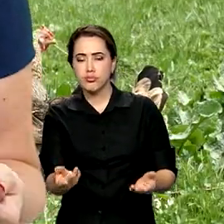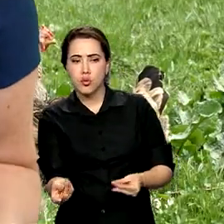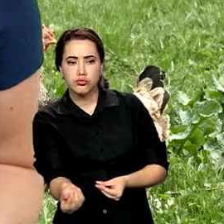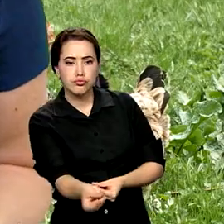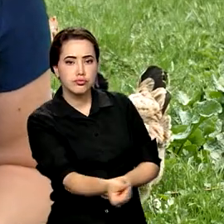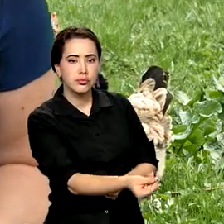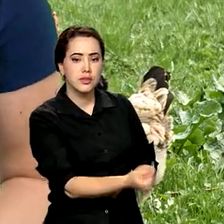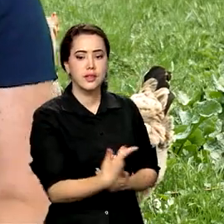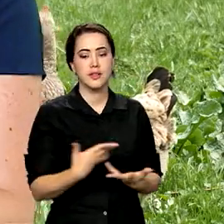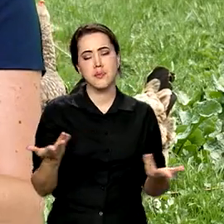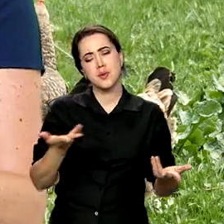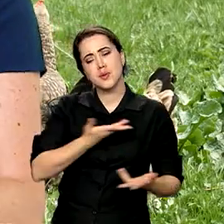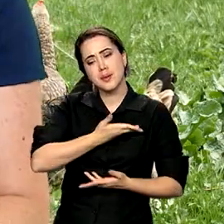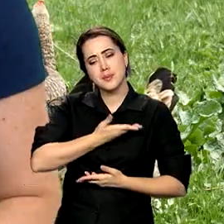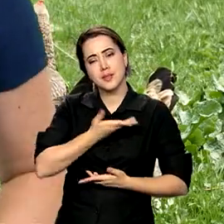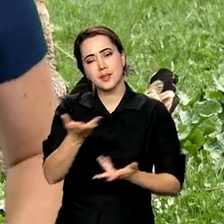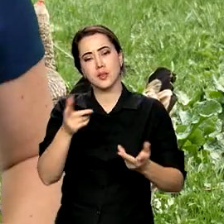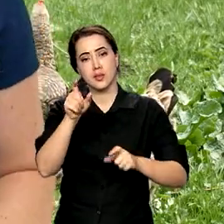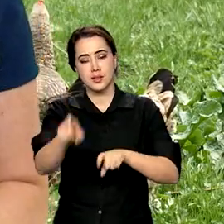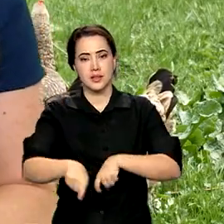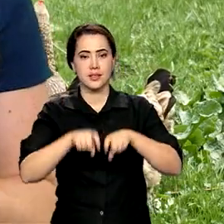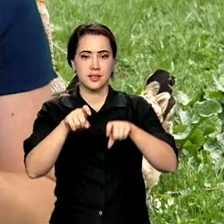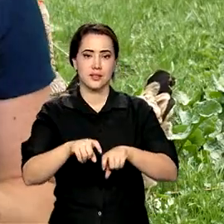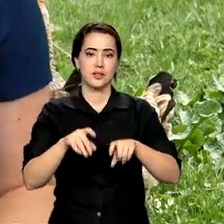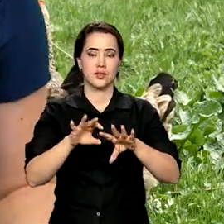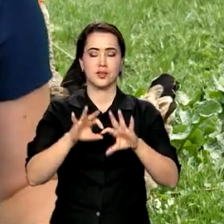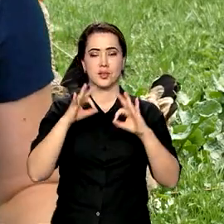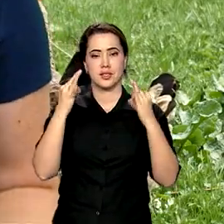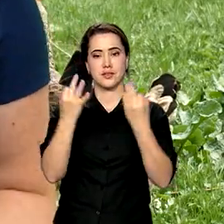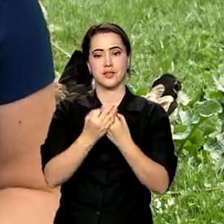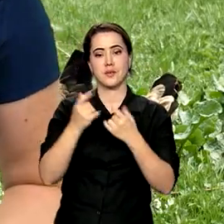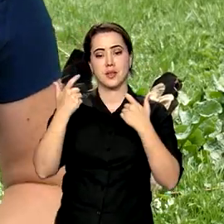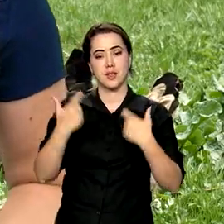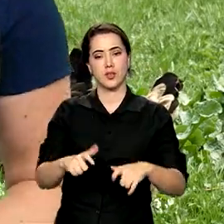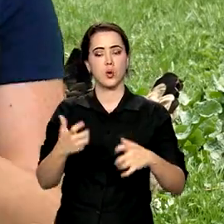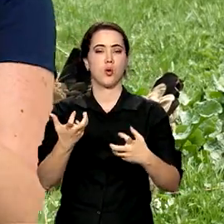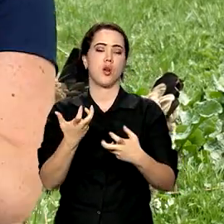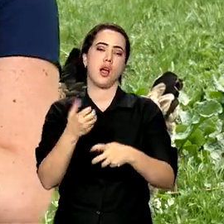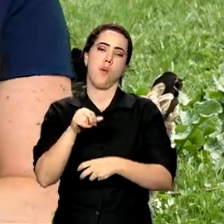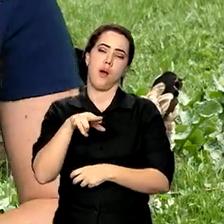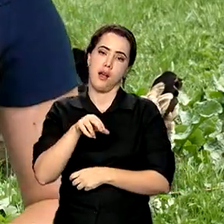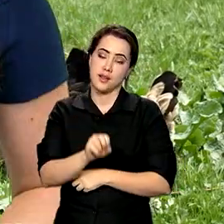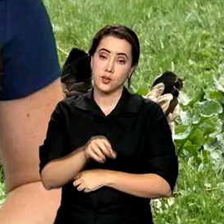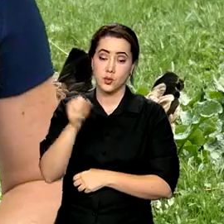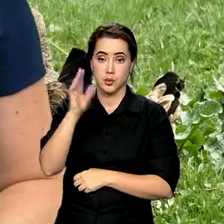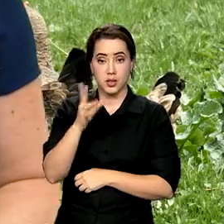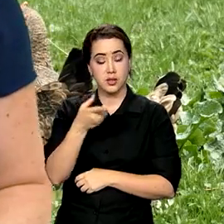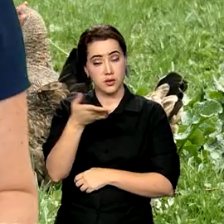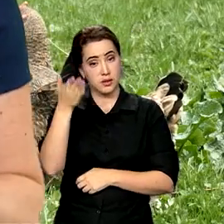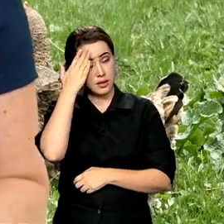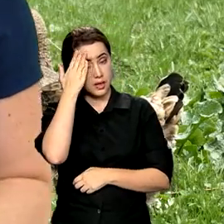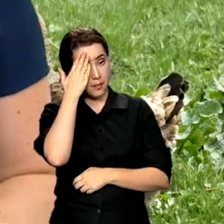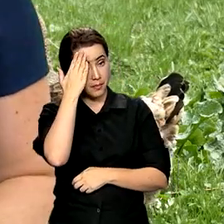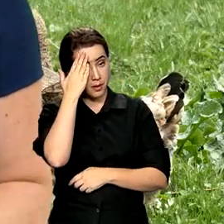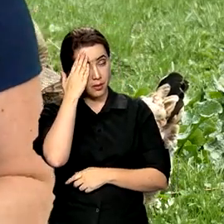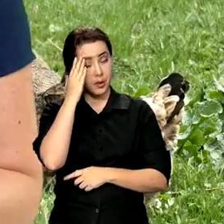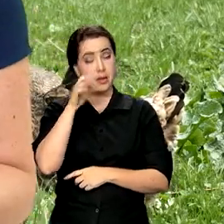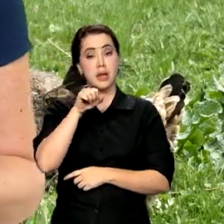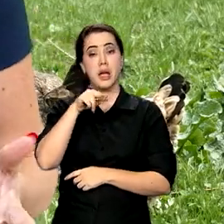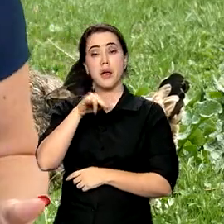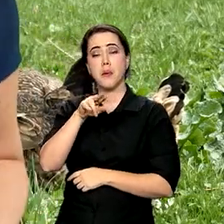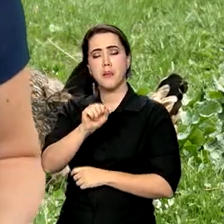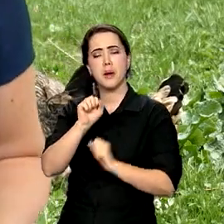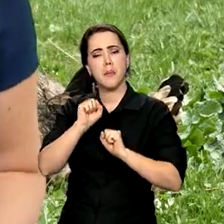Meus caros amigos agricultores familiares do semiárido brasileiro, vocês sabiam que a Embrapa pode lhes ensinar